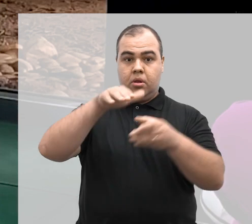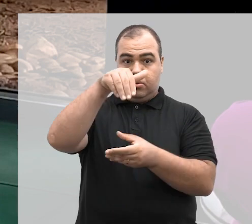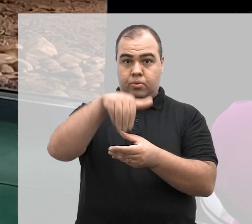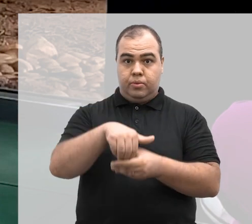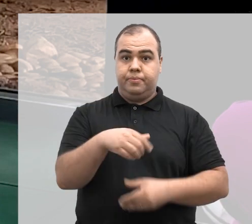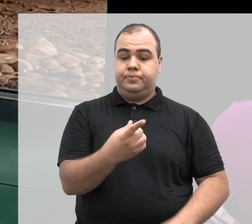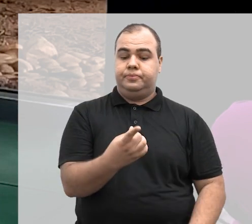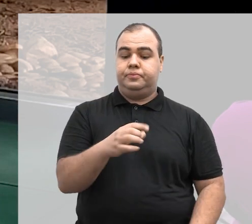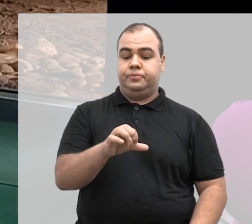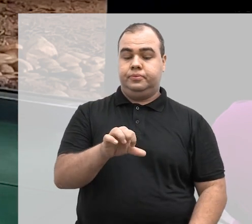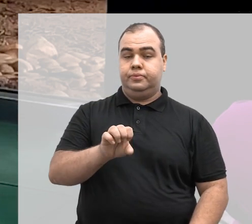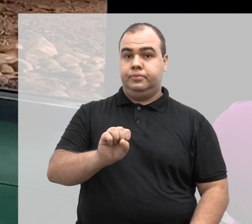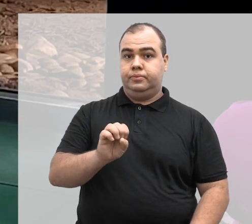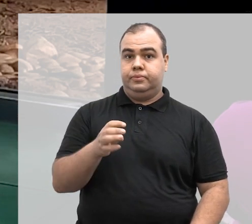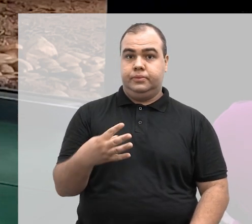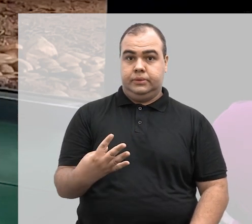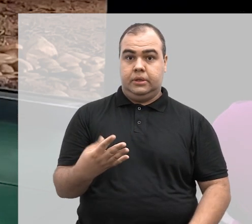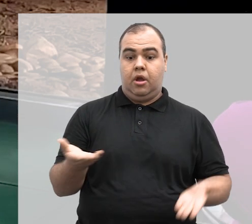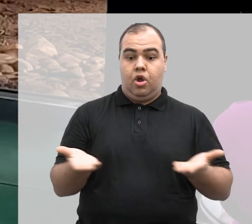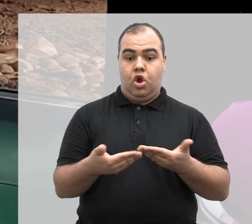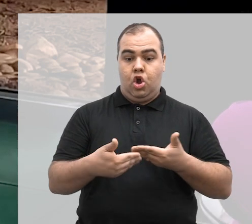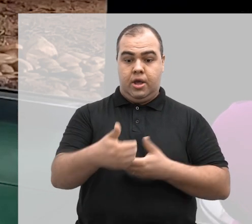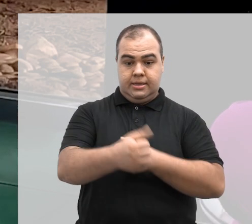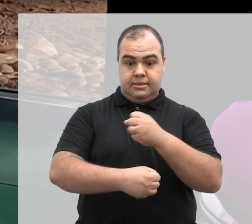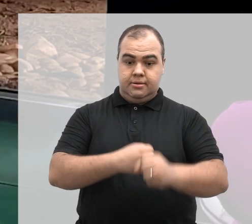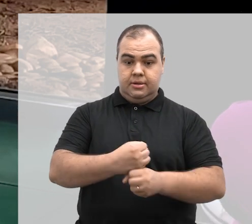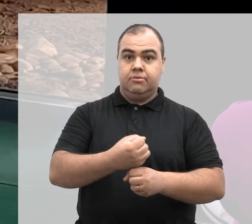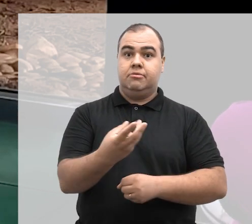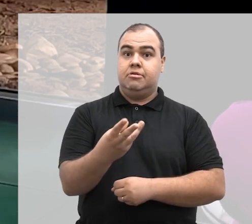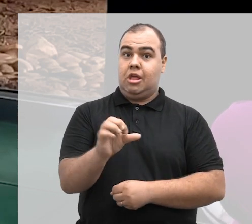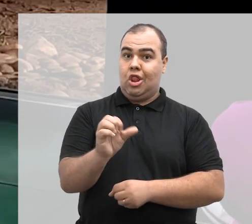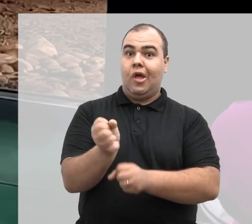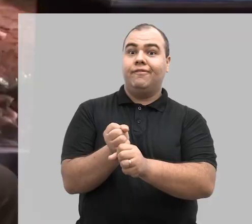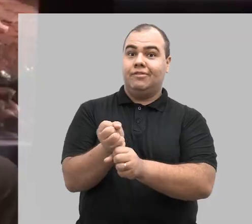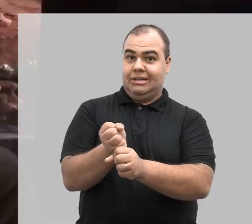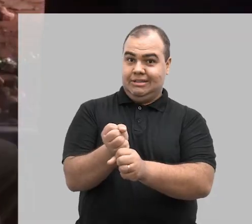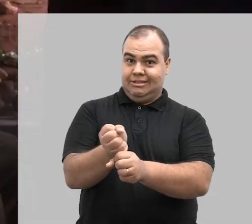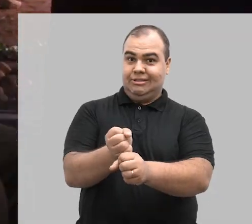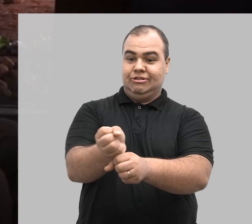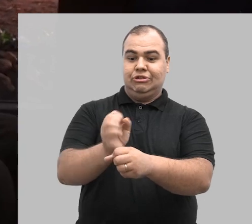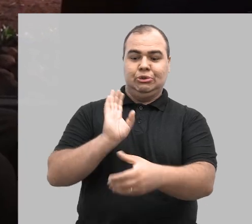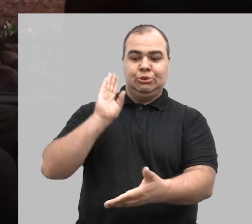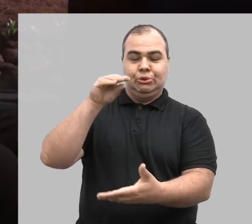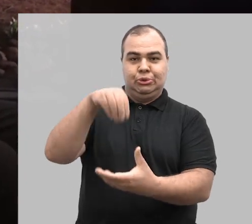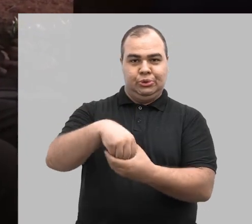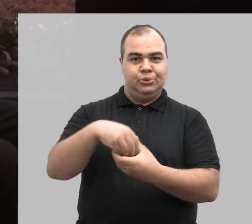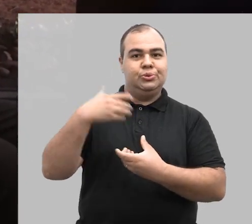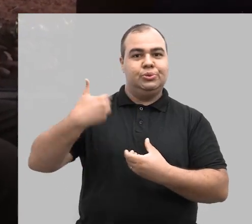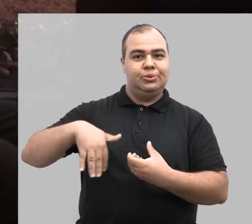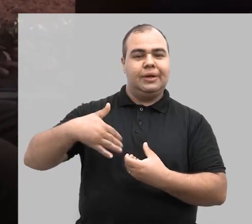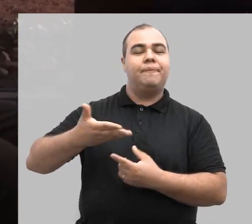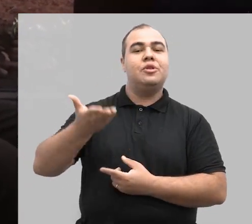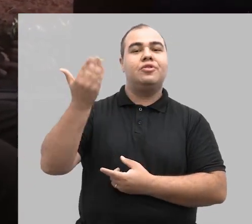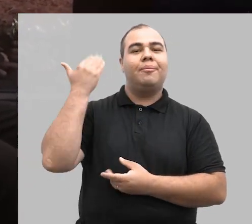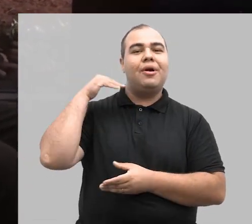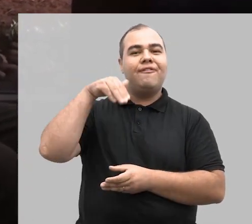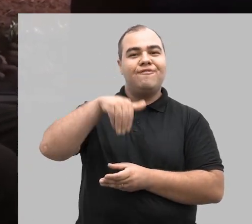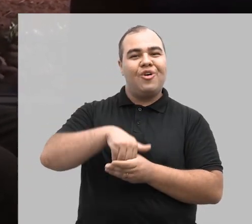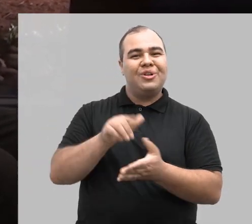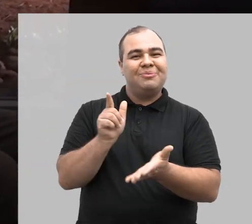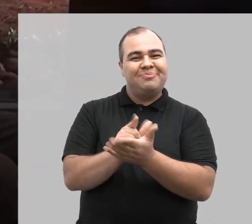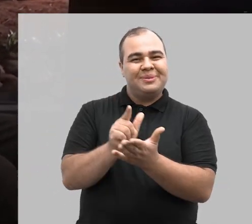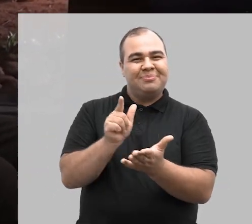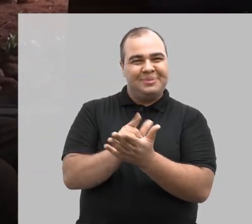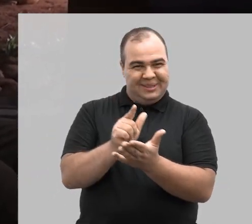Regional Eleitoral em 1984, esse ano estou fazendo 39 anos, então, antigamente, o voto